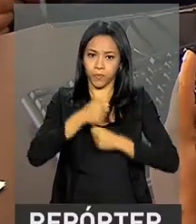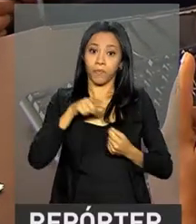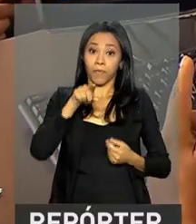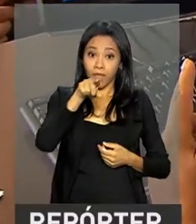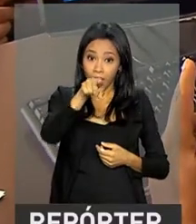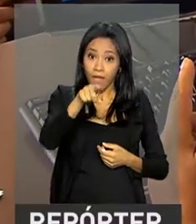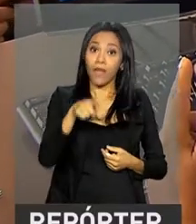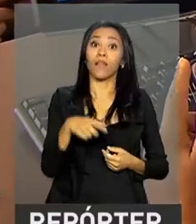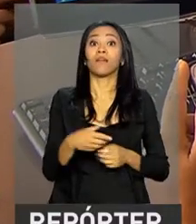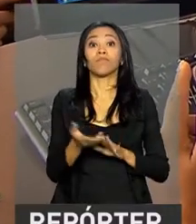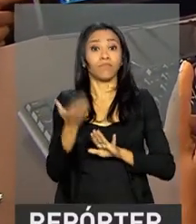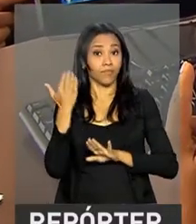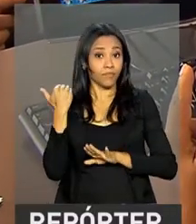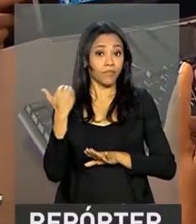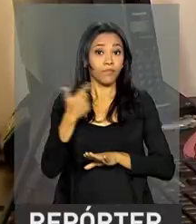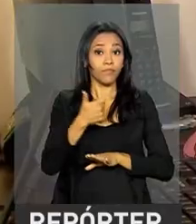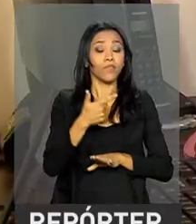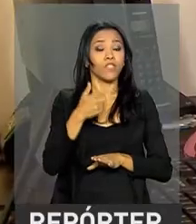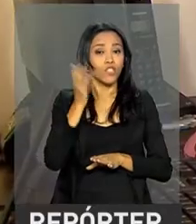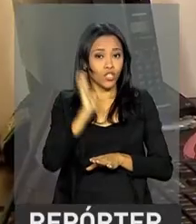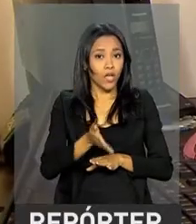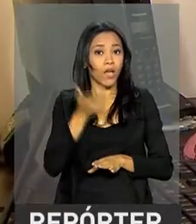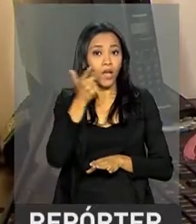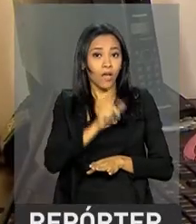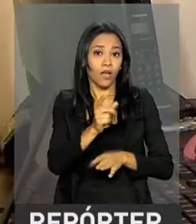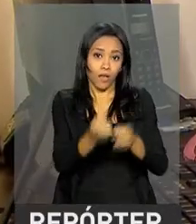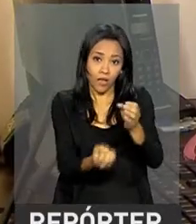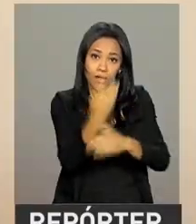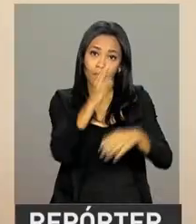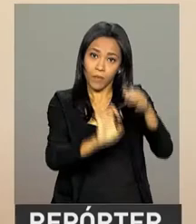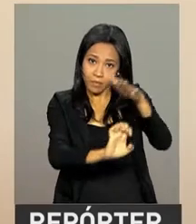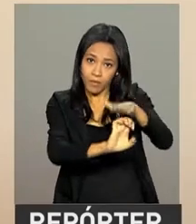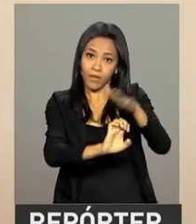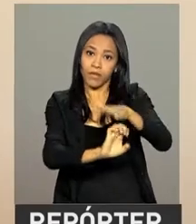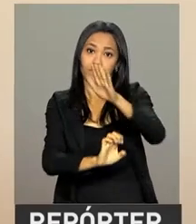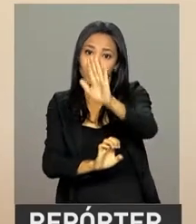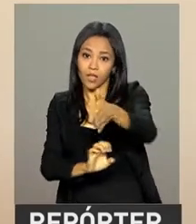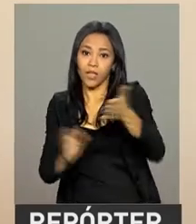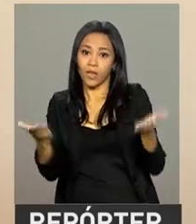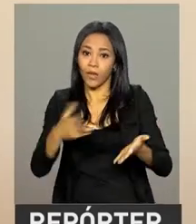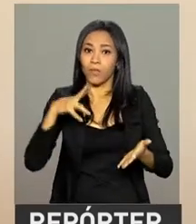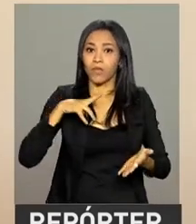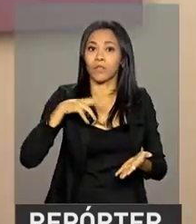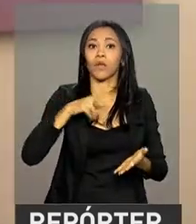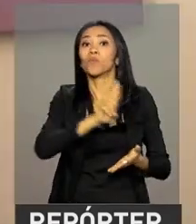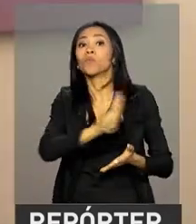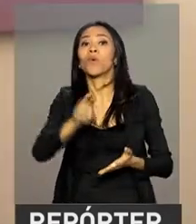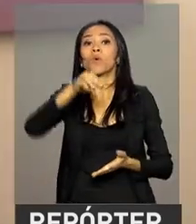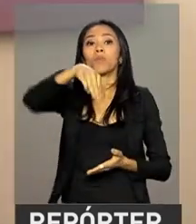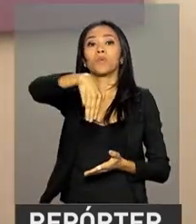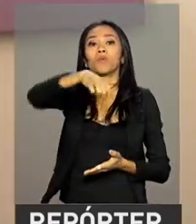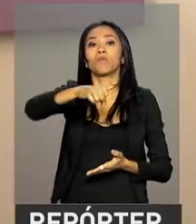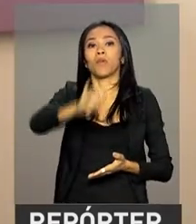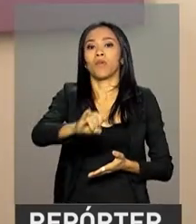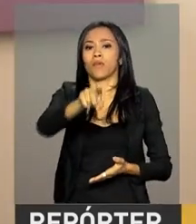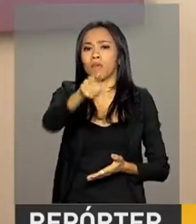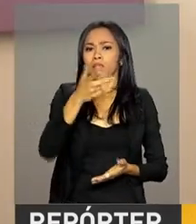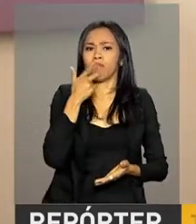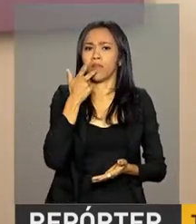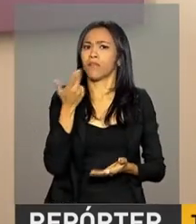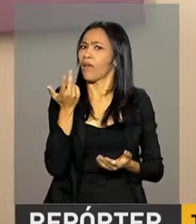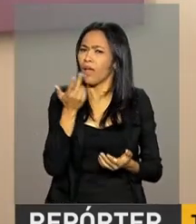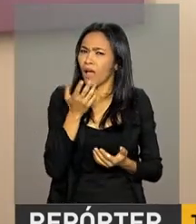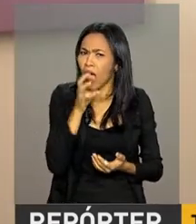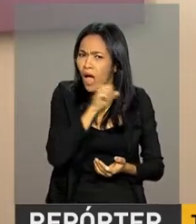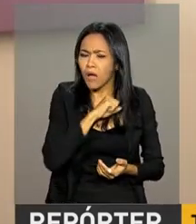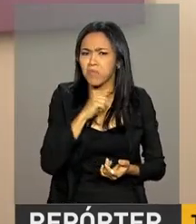formalizou a empresa de fotografia e se tornou uma Microempreendedora Individual, ou MEI. É bem rápido, bem fácil,